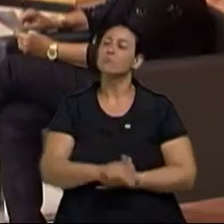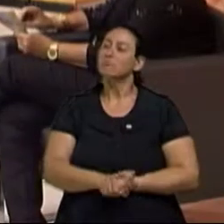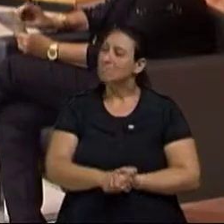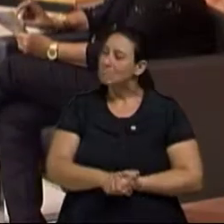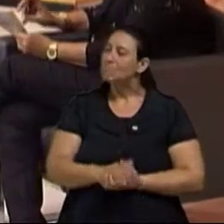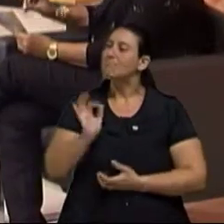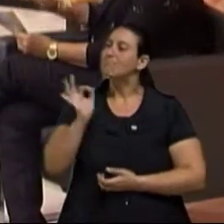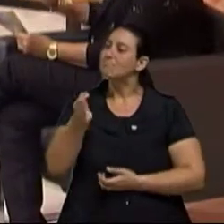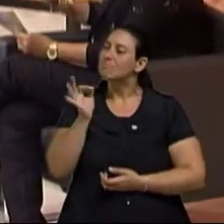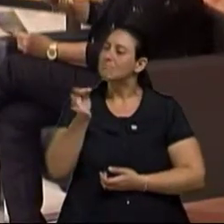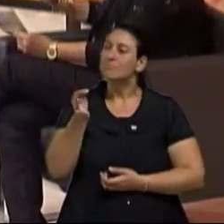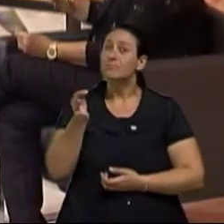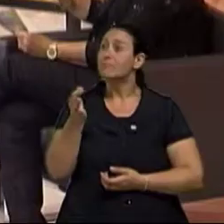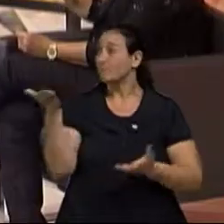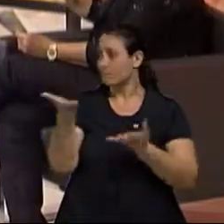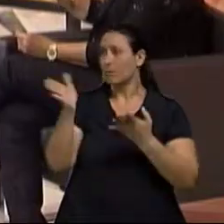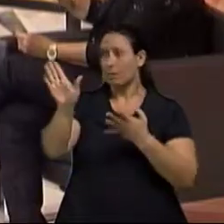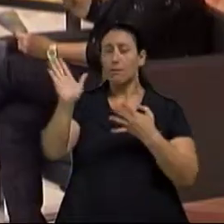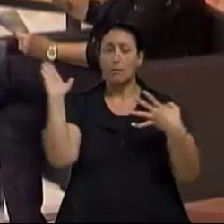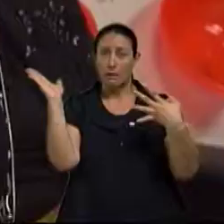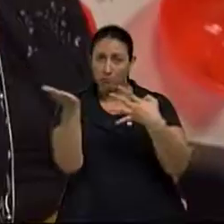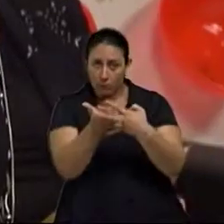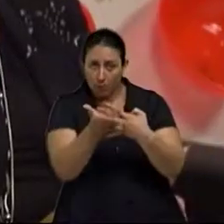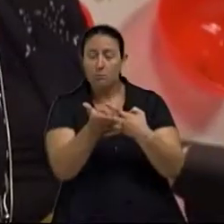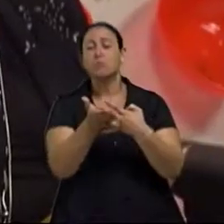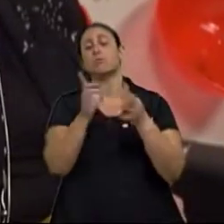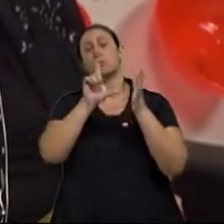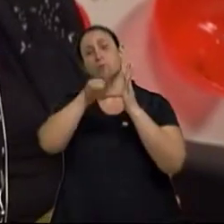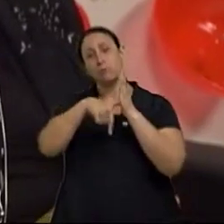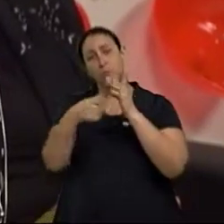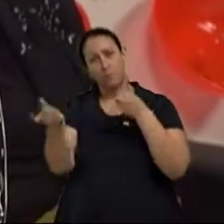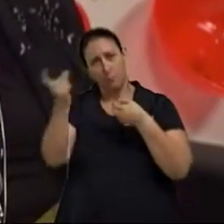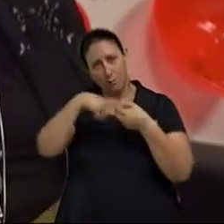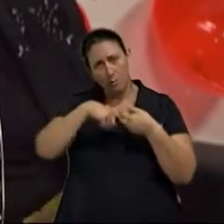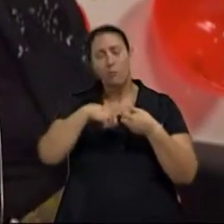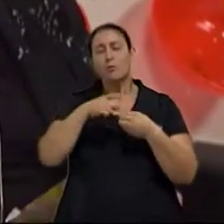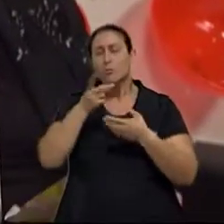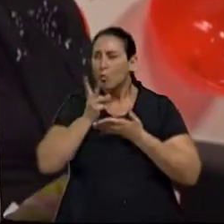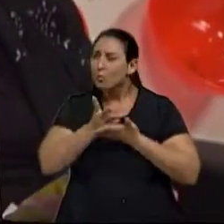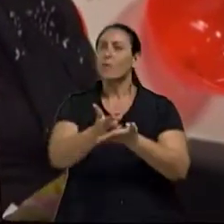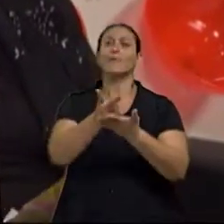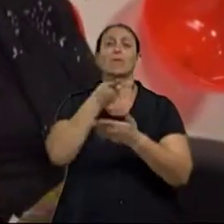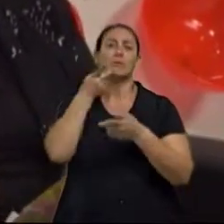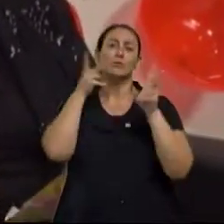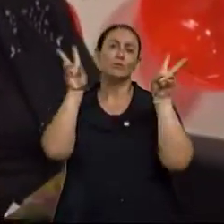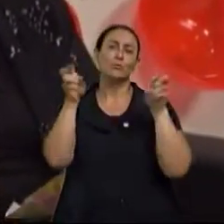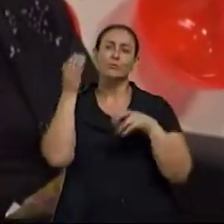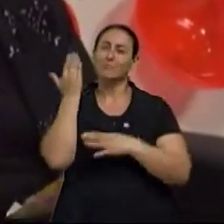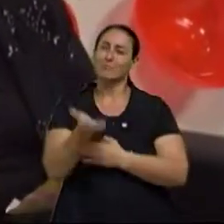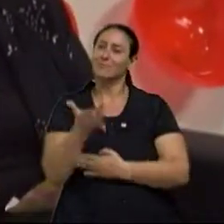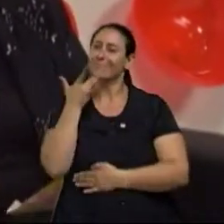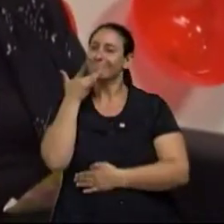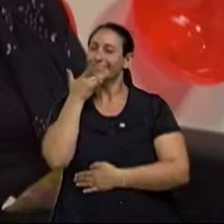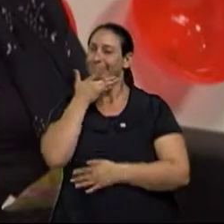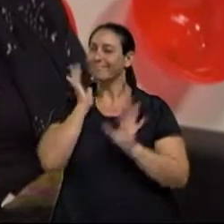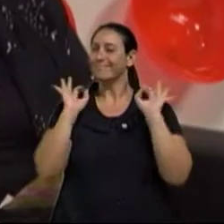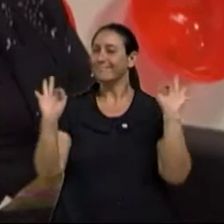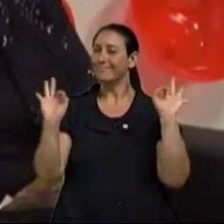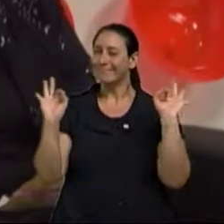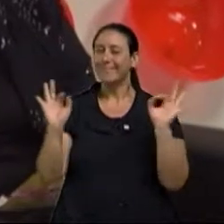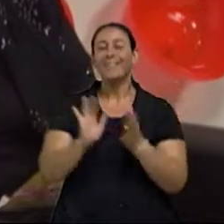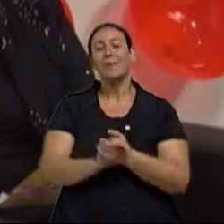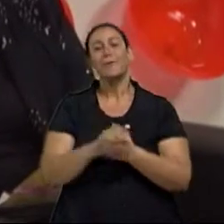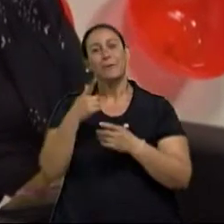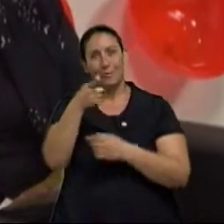com certeza. Nós vamos, então, a um pequeno intervalo e a gente volta para continuar falando desta maravilha.